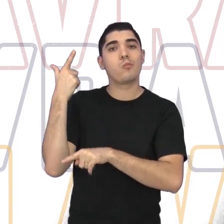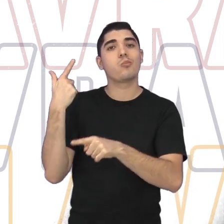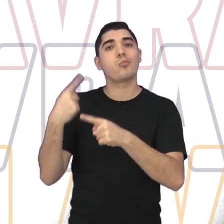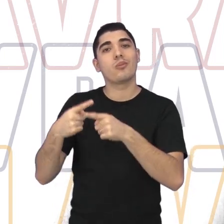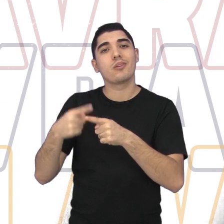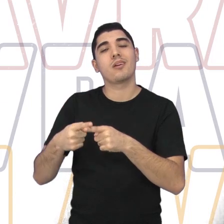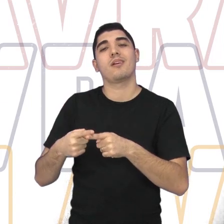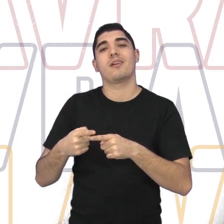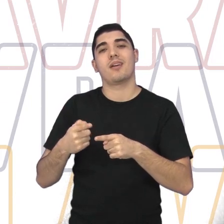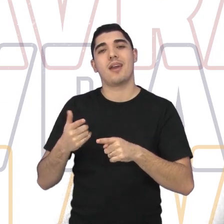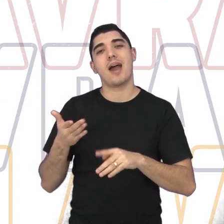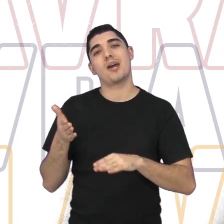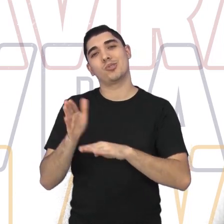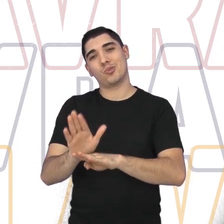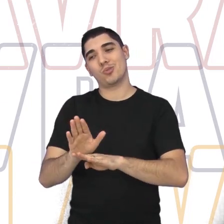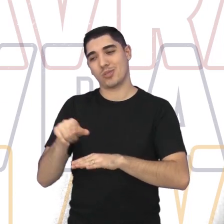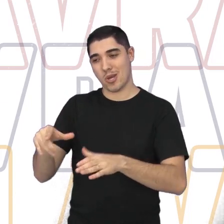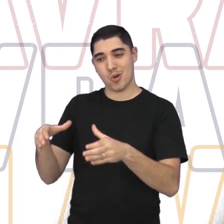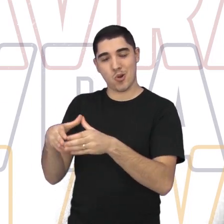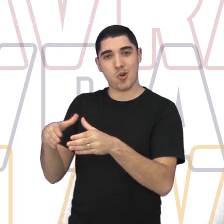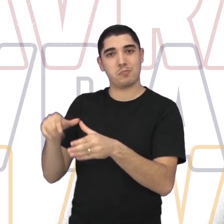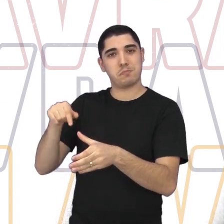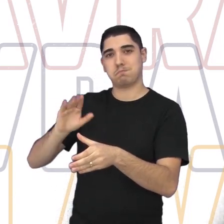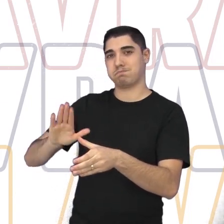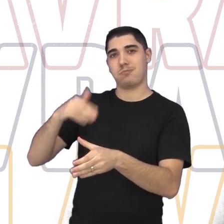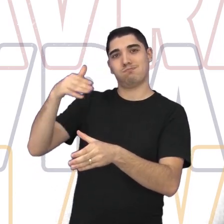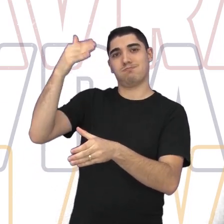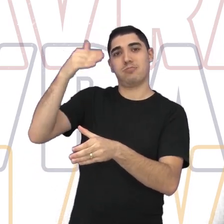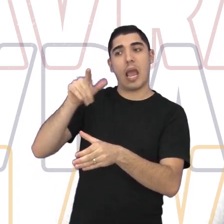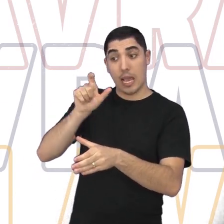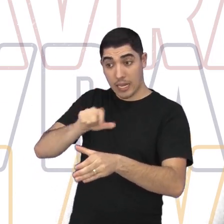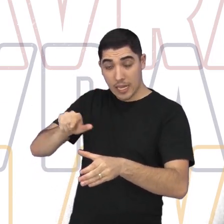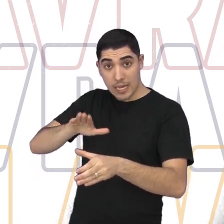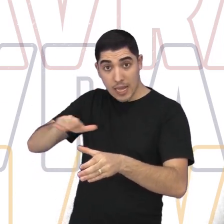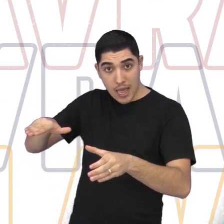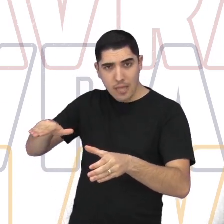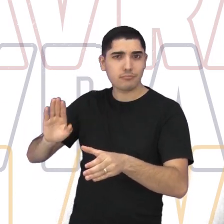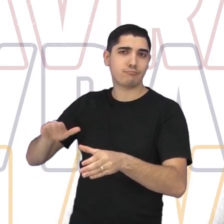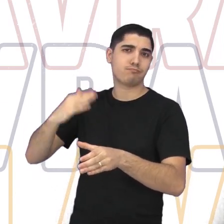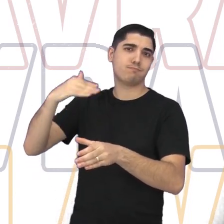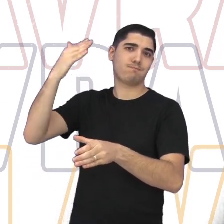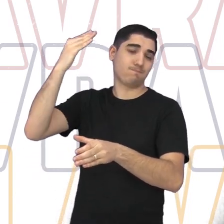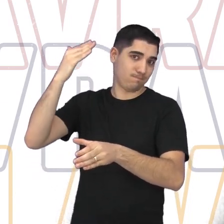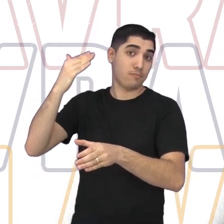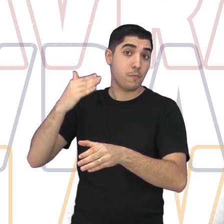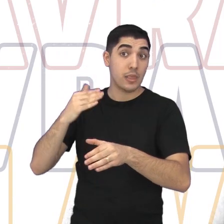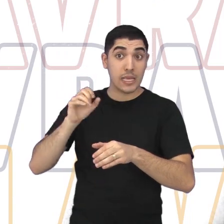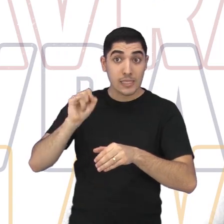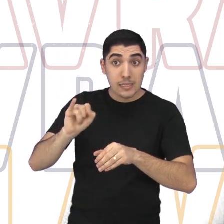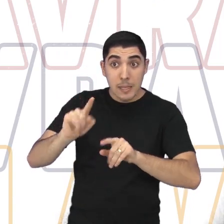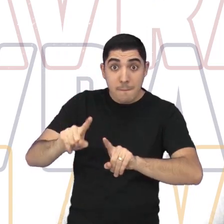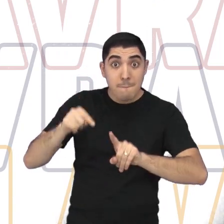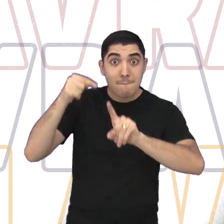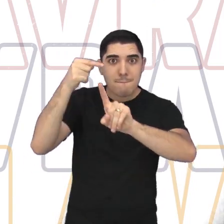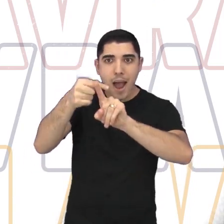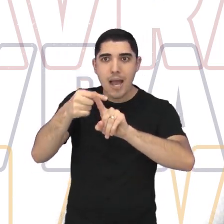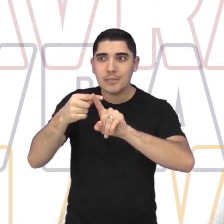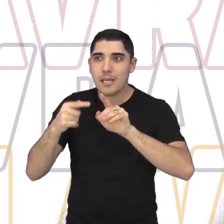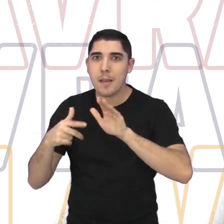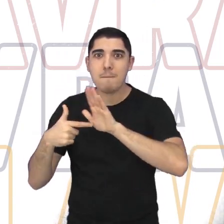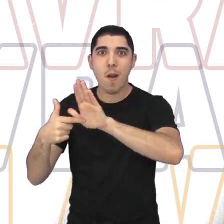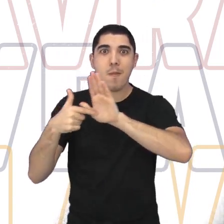crescimento, né, do coro, das crianças. E quanto mais palco para nós,